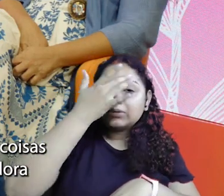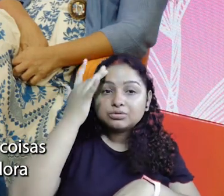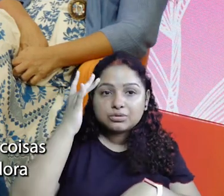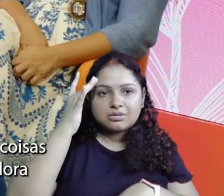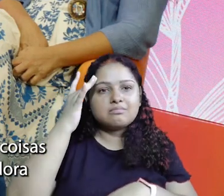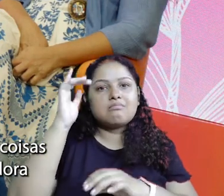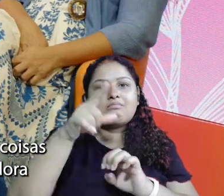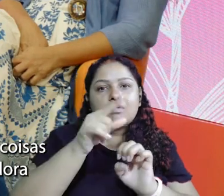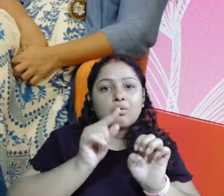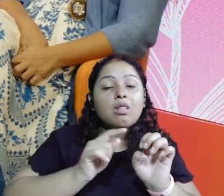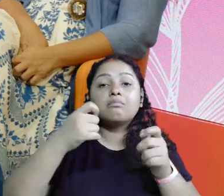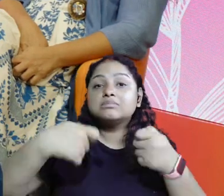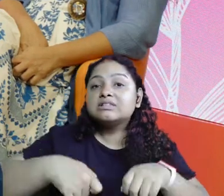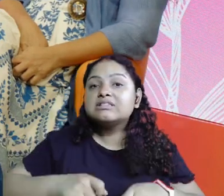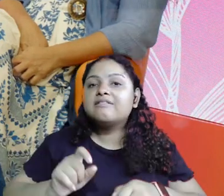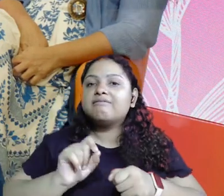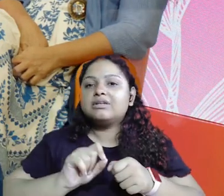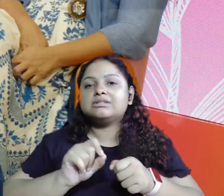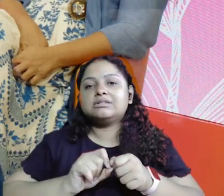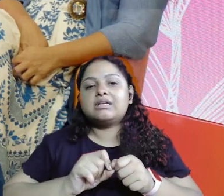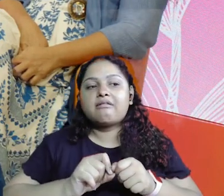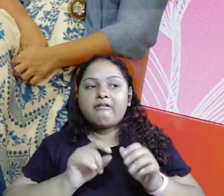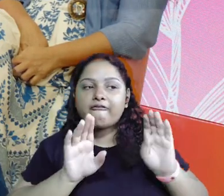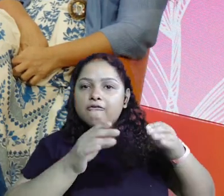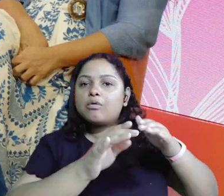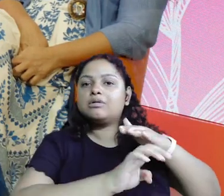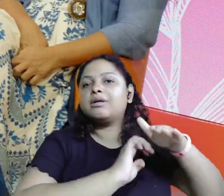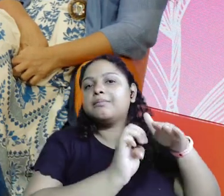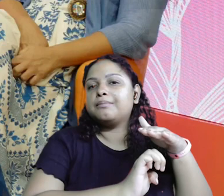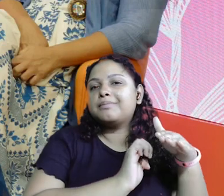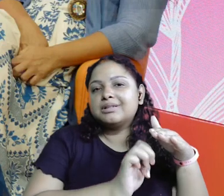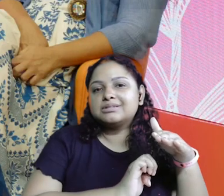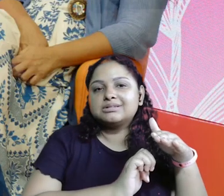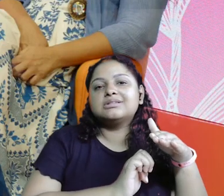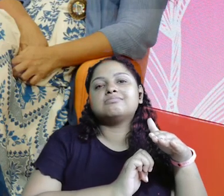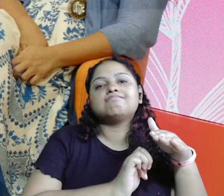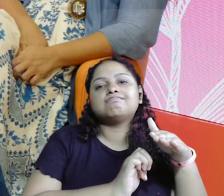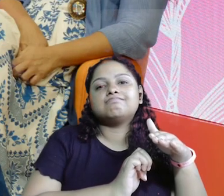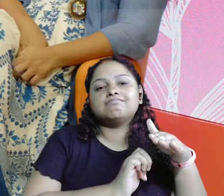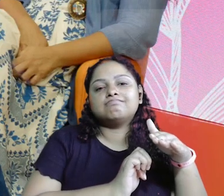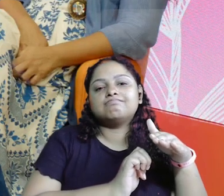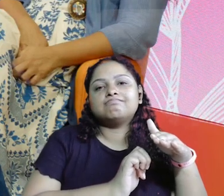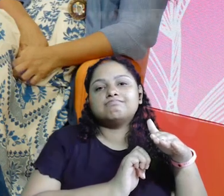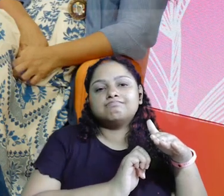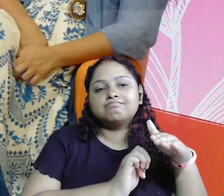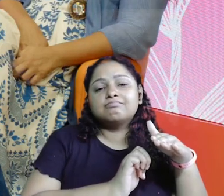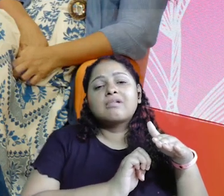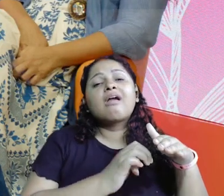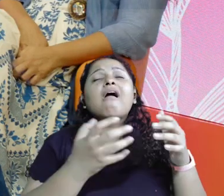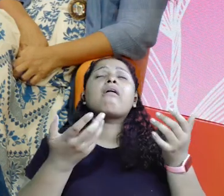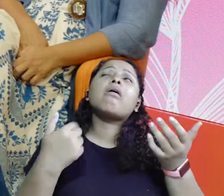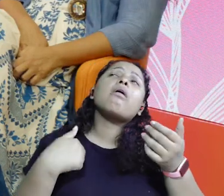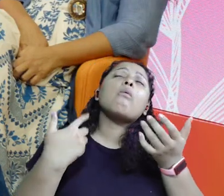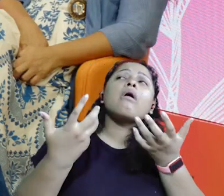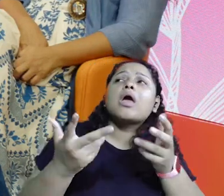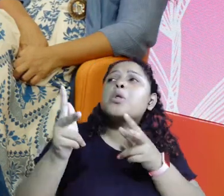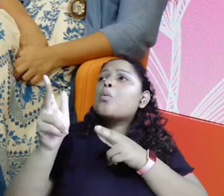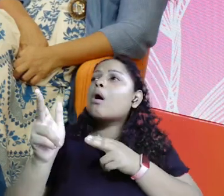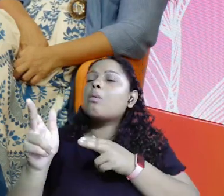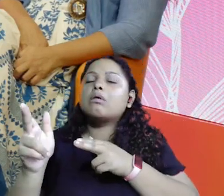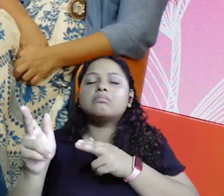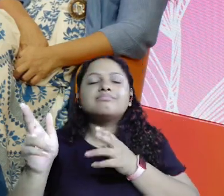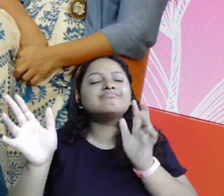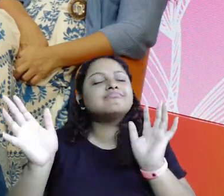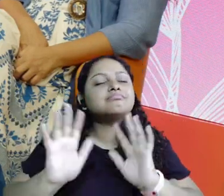importantes que uma empreendedora deve fazer é olhar pro seu negócio. Isso. espelhar no seu negócio. Ah, eu